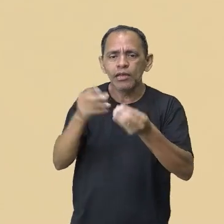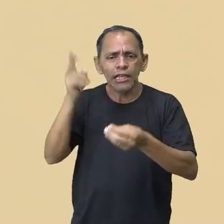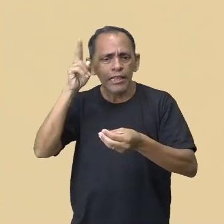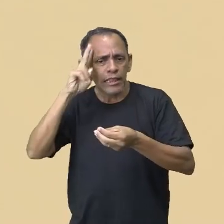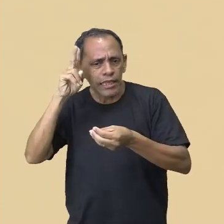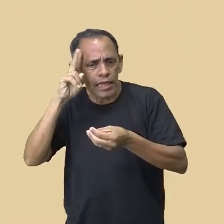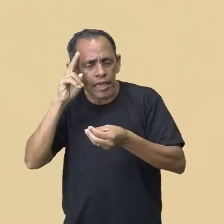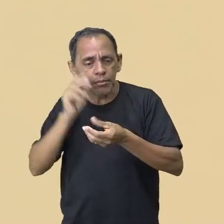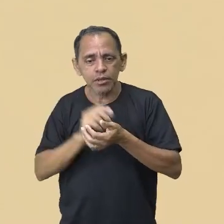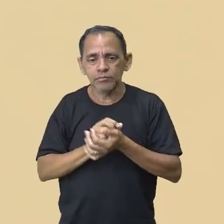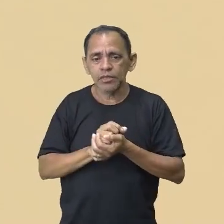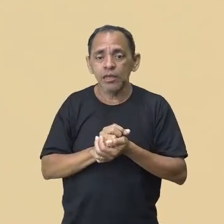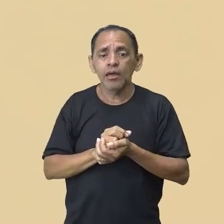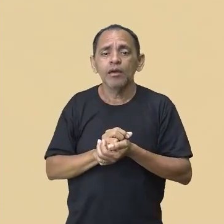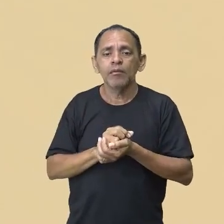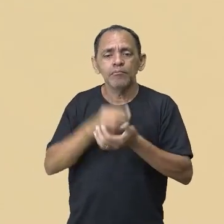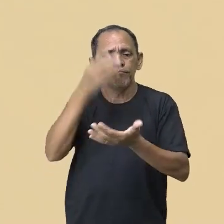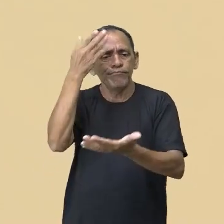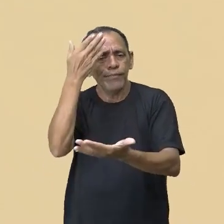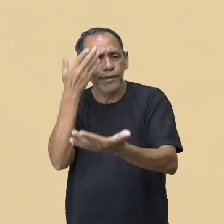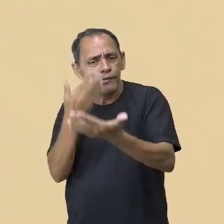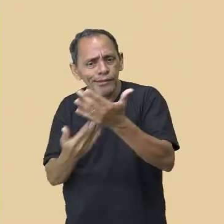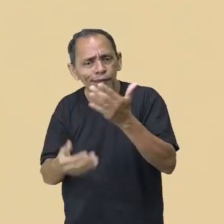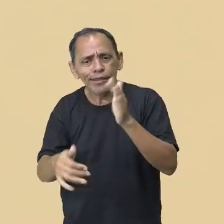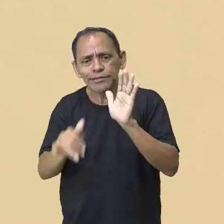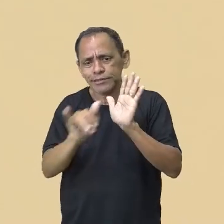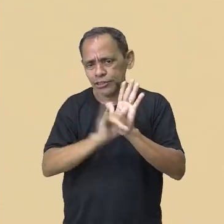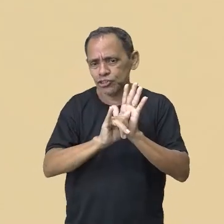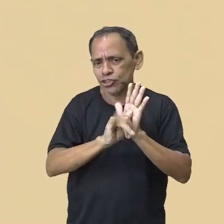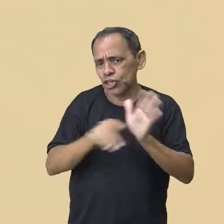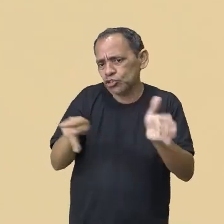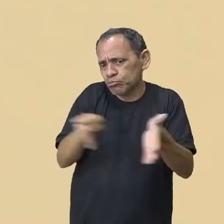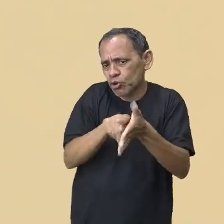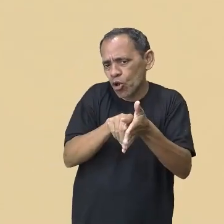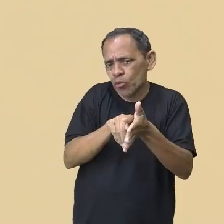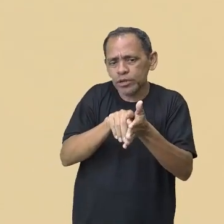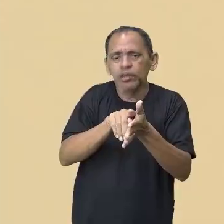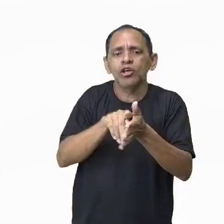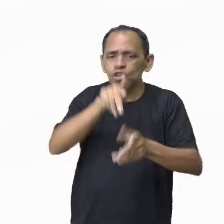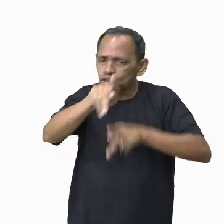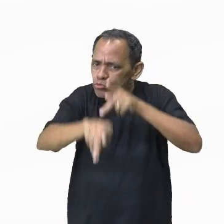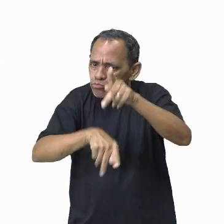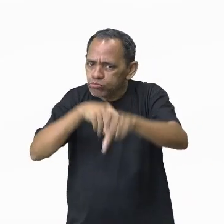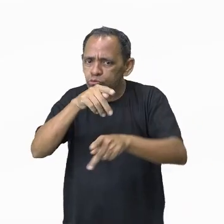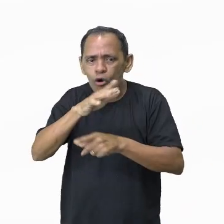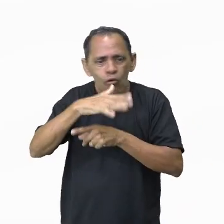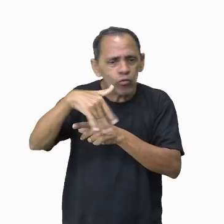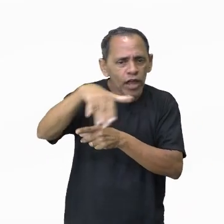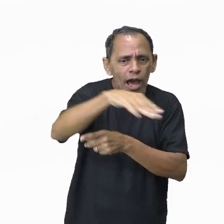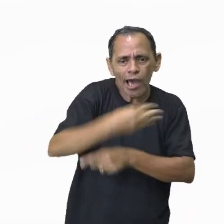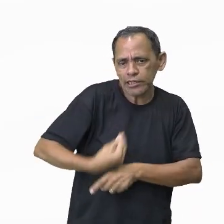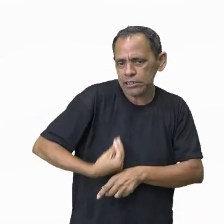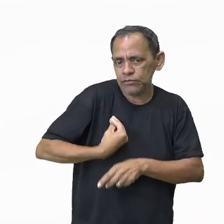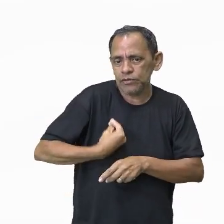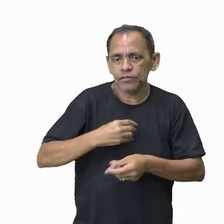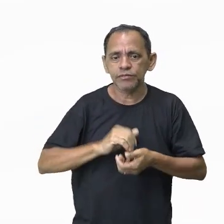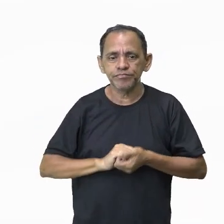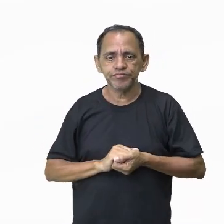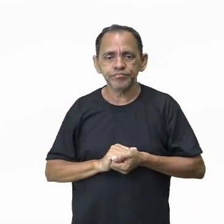nós perderemos a nossa identidade, porque a cultura é isso. ela é a identidade de um povo, conforme mostra a nossa cartela.